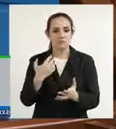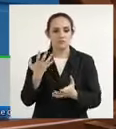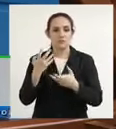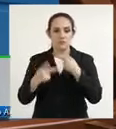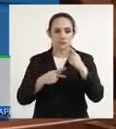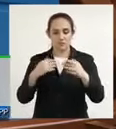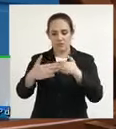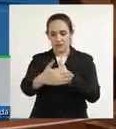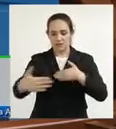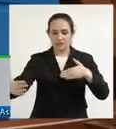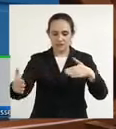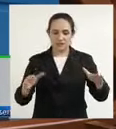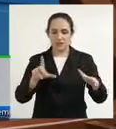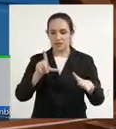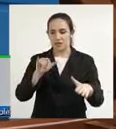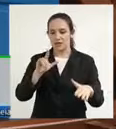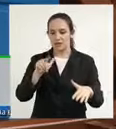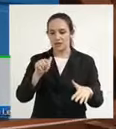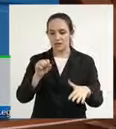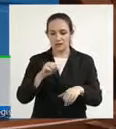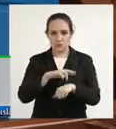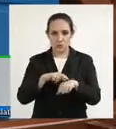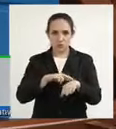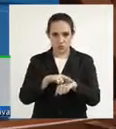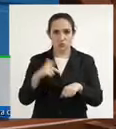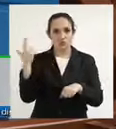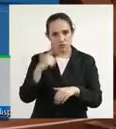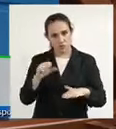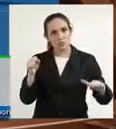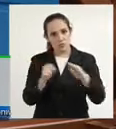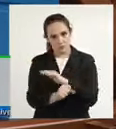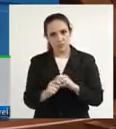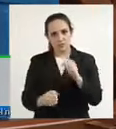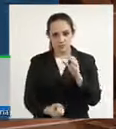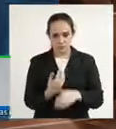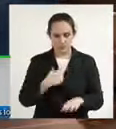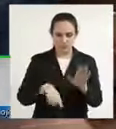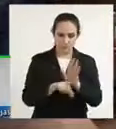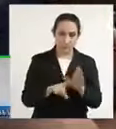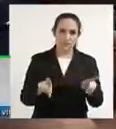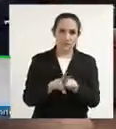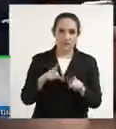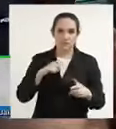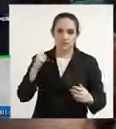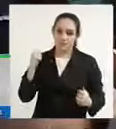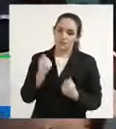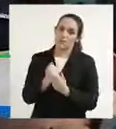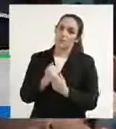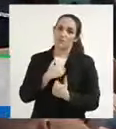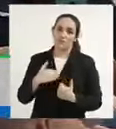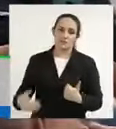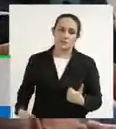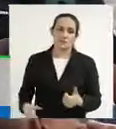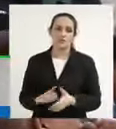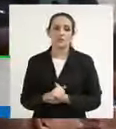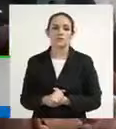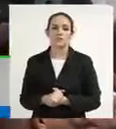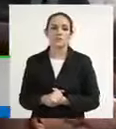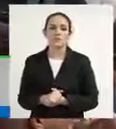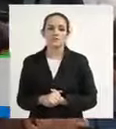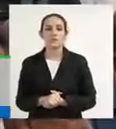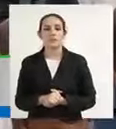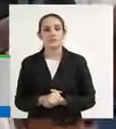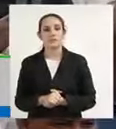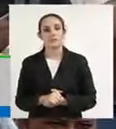sala Lilás que nós conseguimos implantar através de uma emenda e com apoio do governo no IMOL justamente a